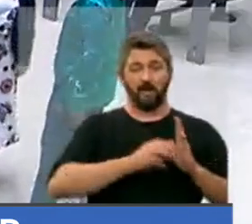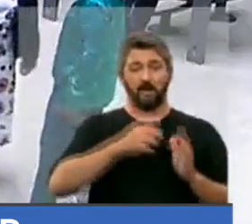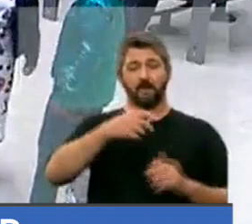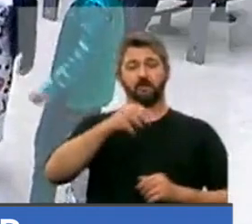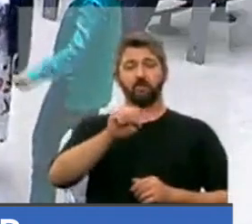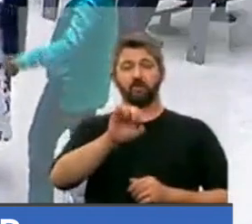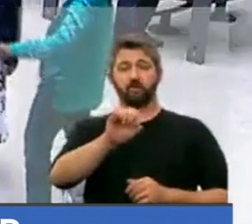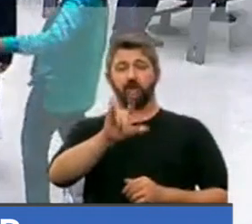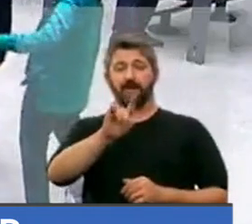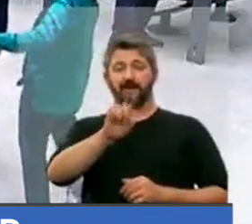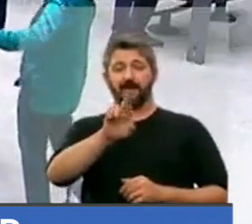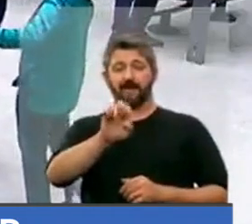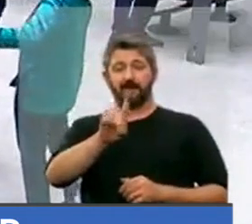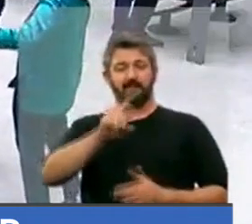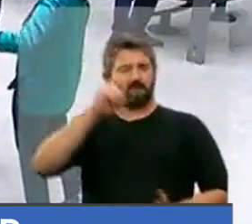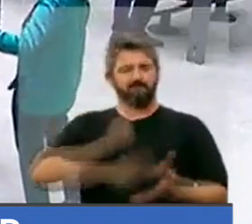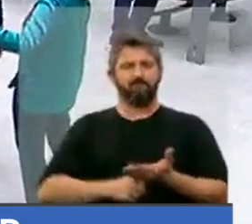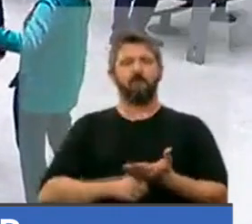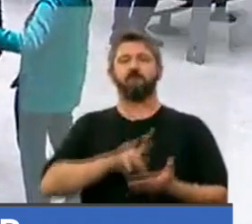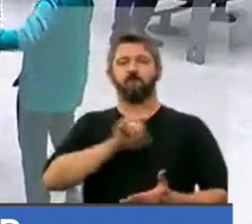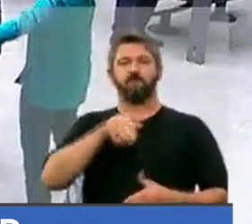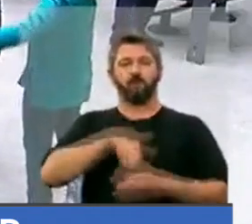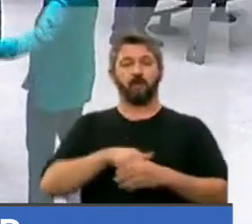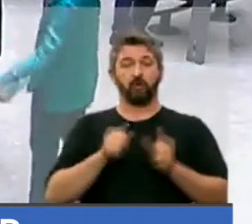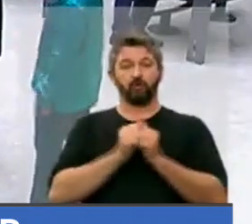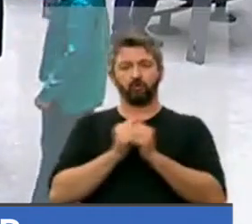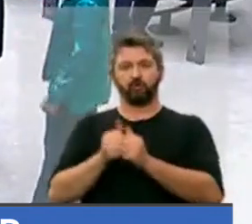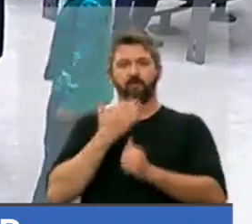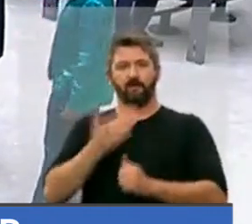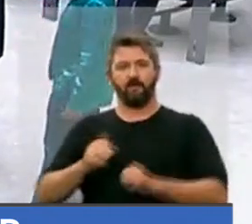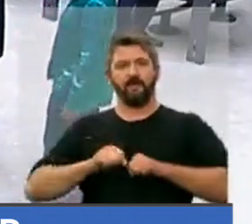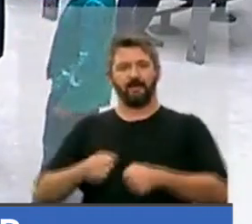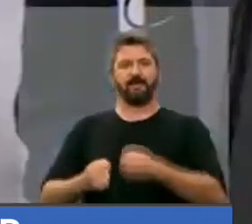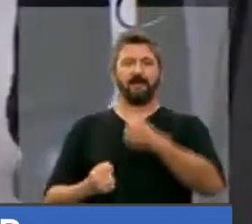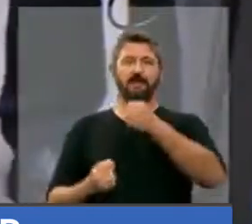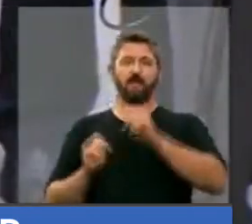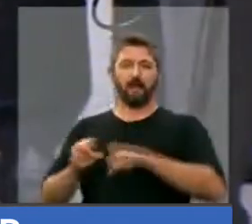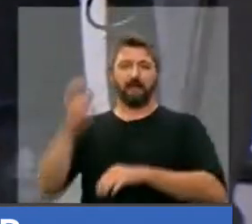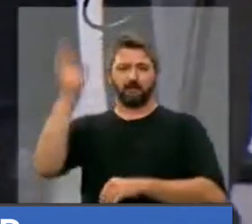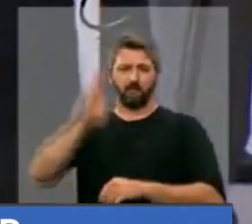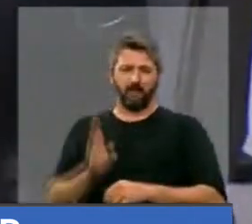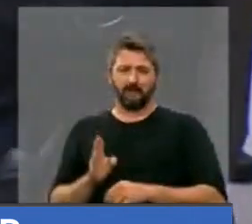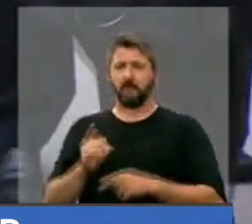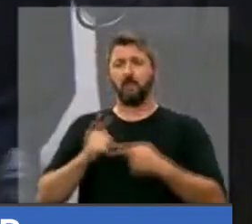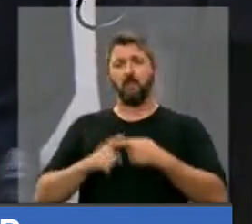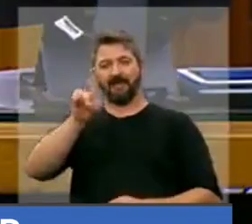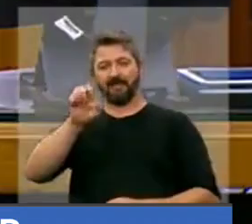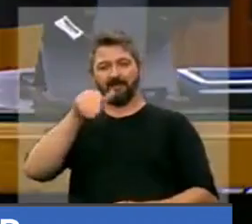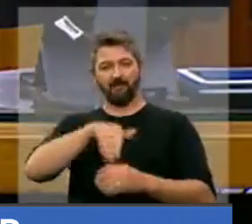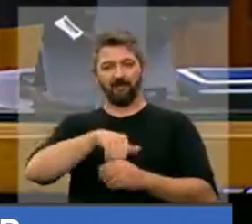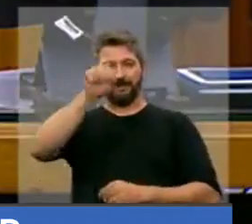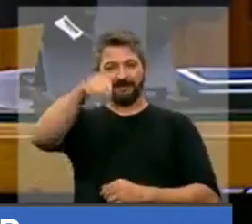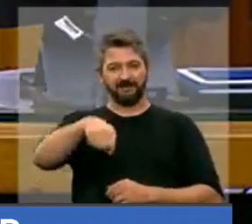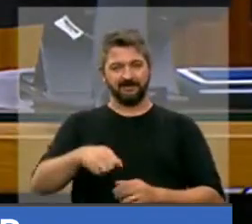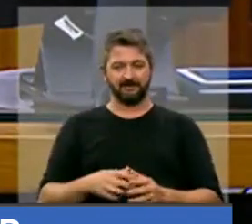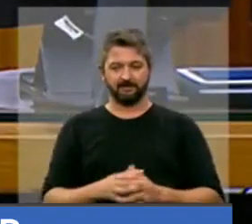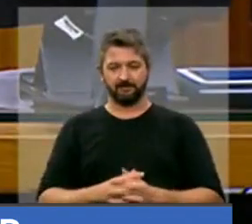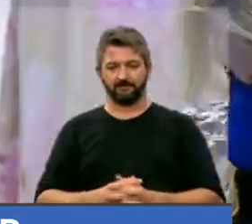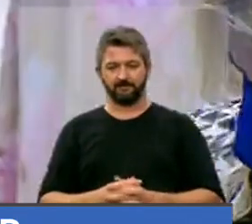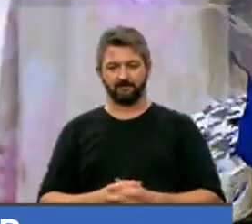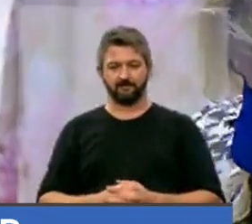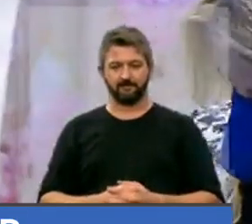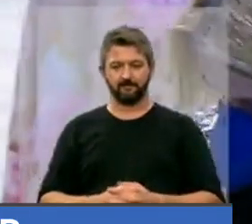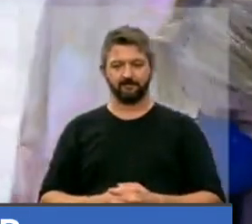para 23%, gradualmente até 2026. Já a proposta do governo prevê que o Fundeb só será